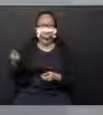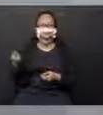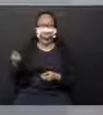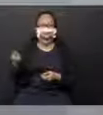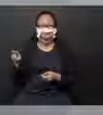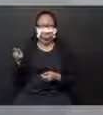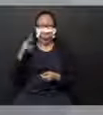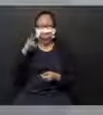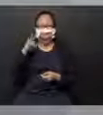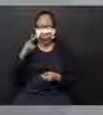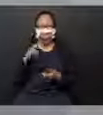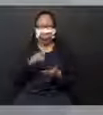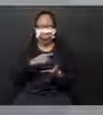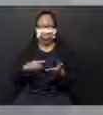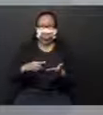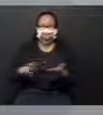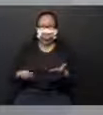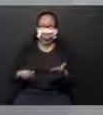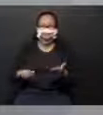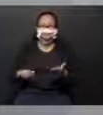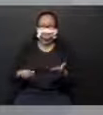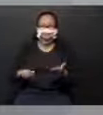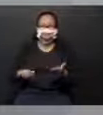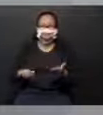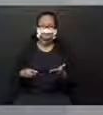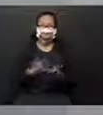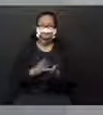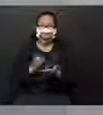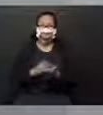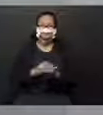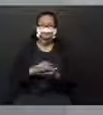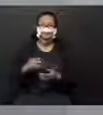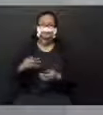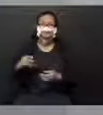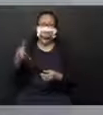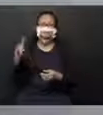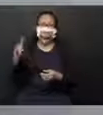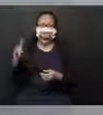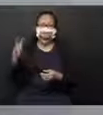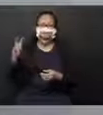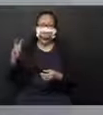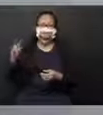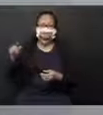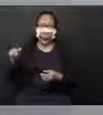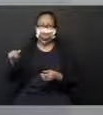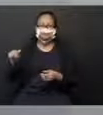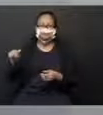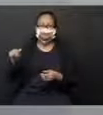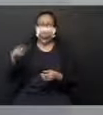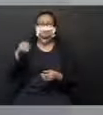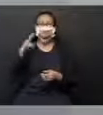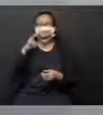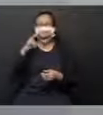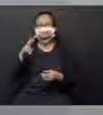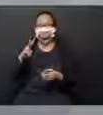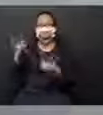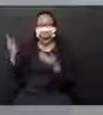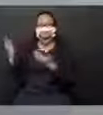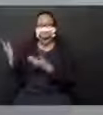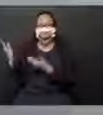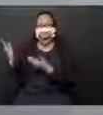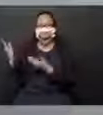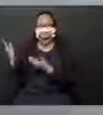de olho na apostila, página 157. E olha só o que vocês estão vendo aí.